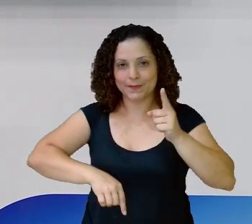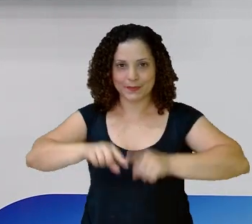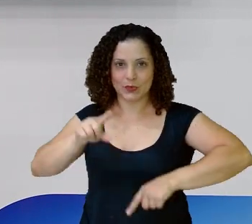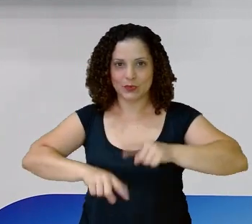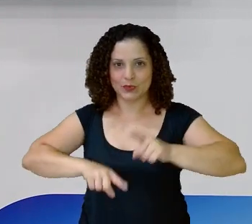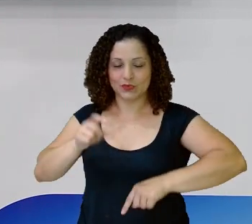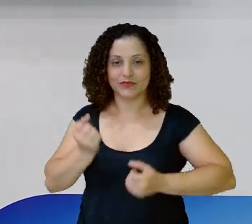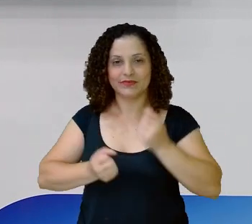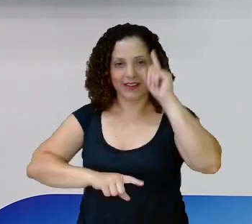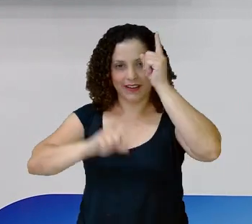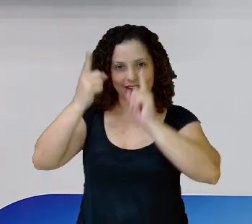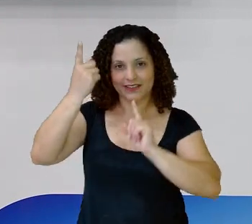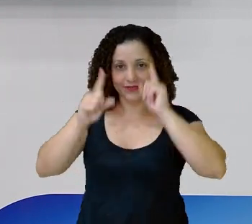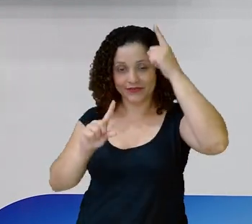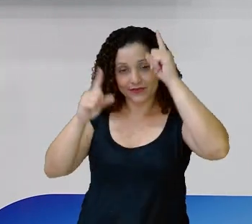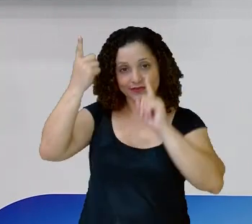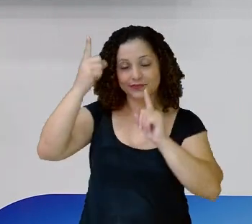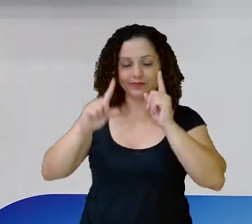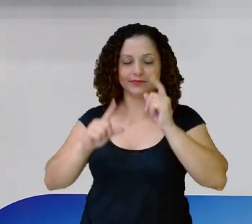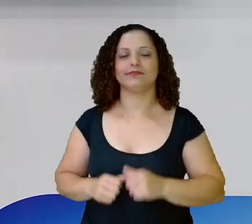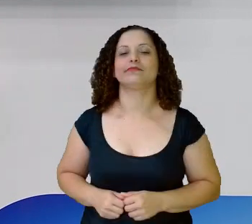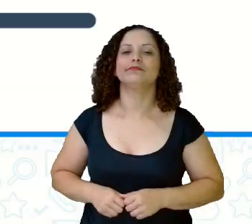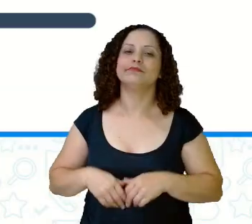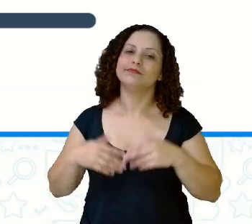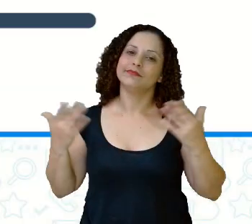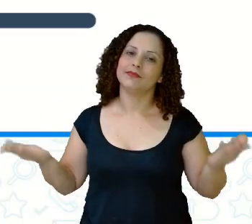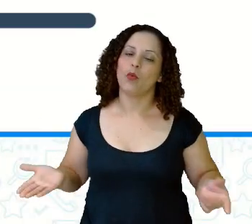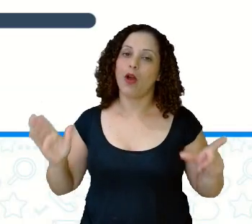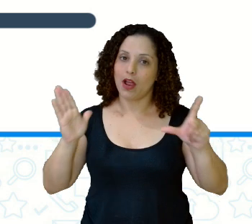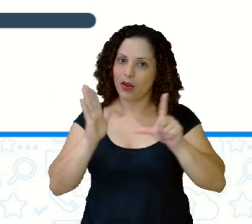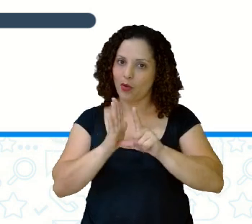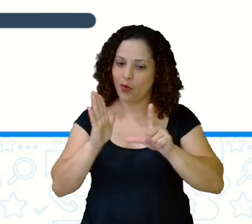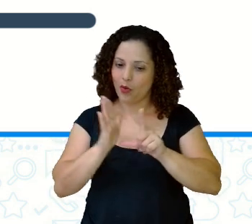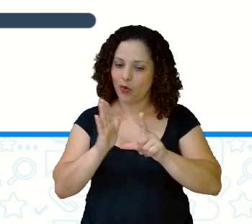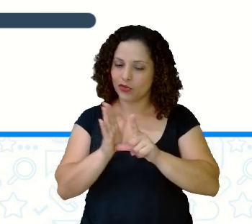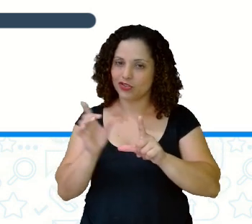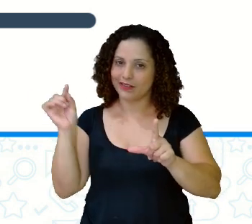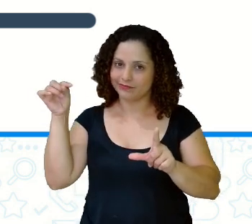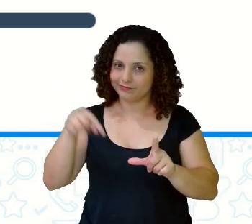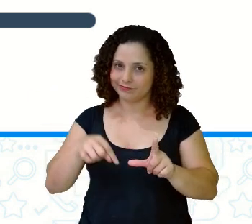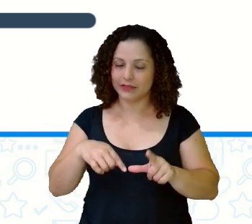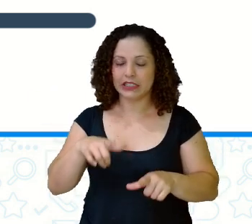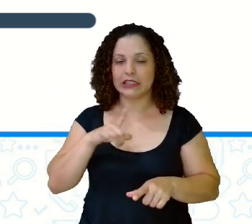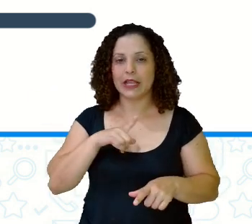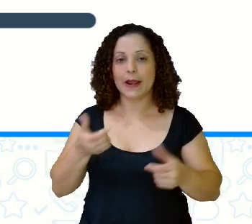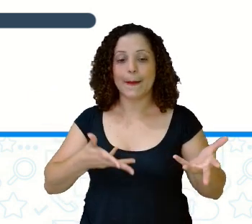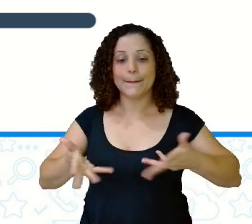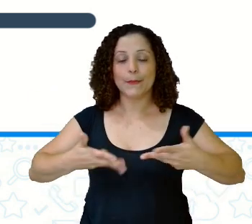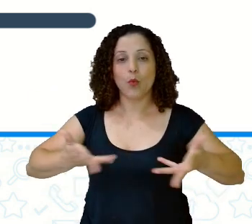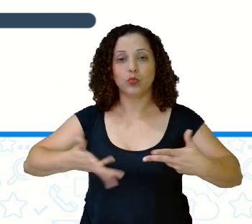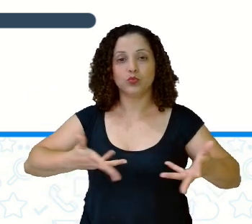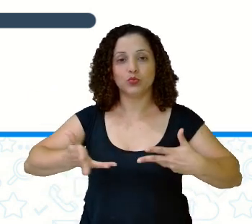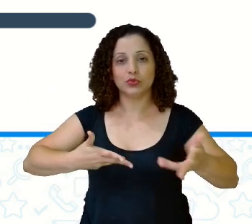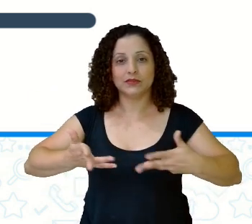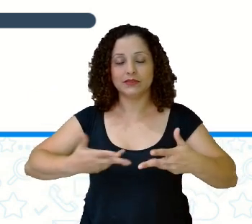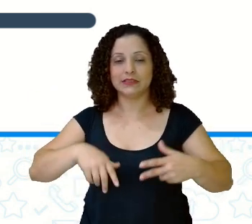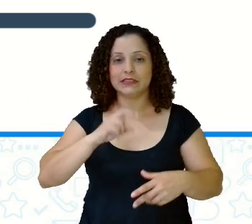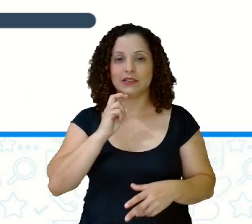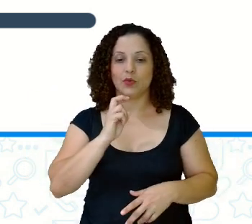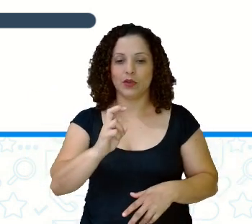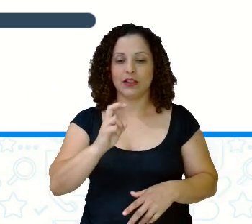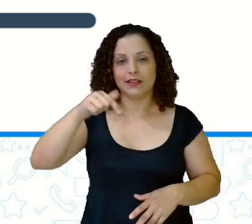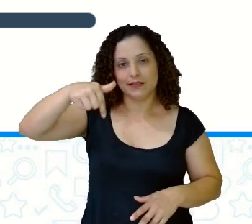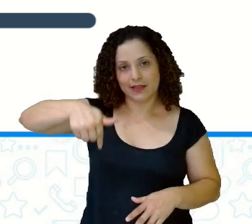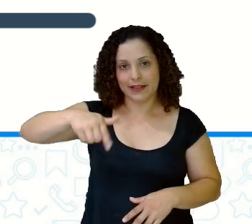carnaval Então Ela confeccionou Essa loja Ela confeccionou 57 máscaras